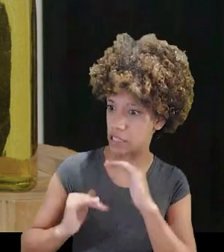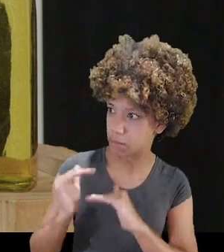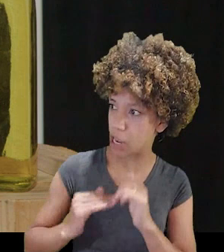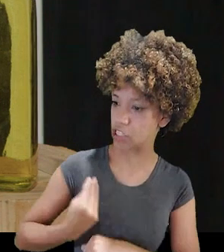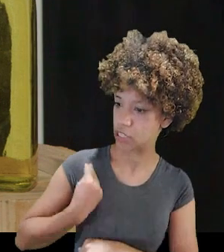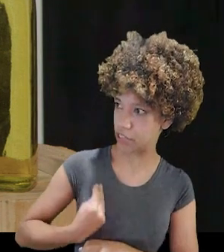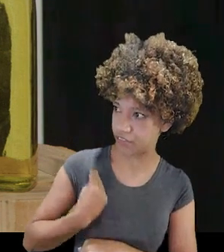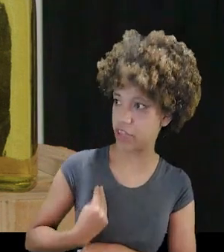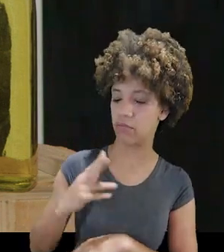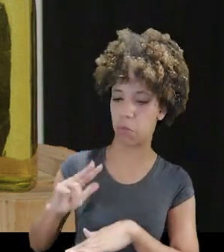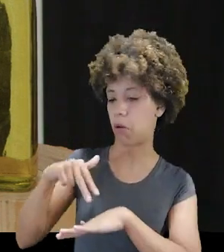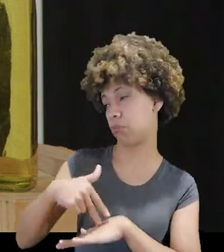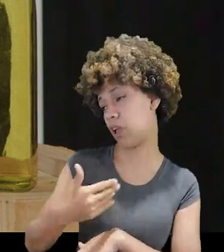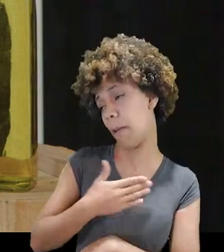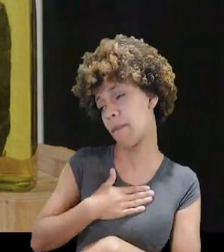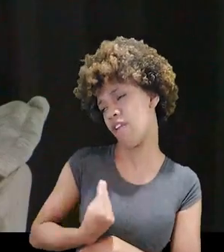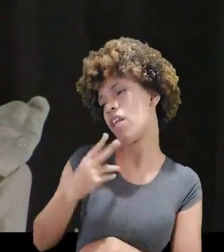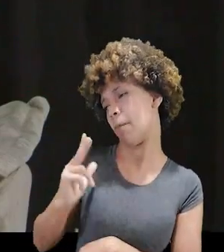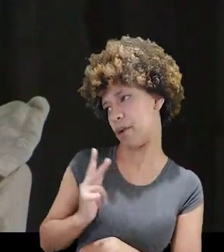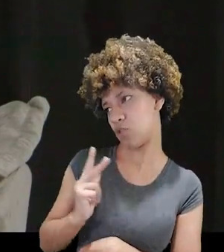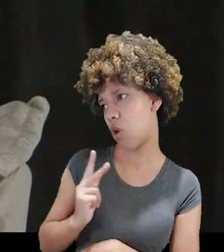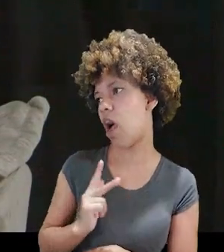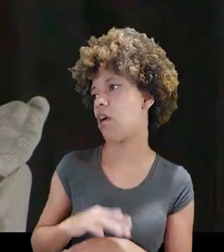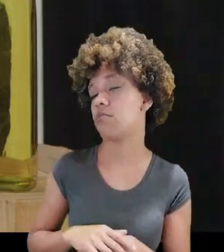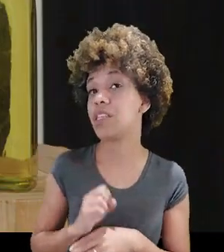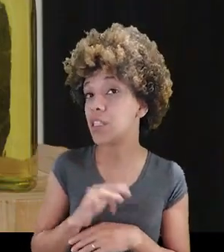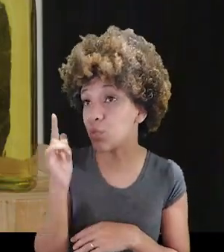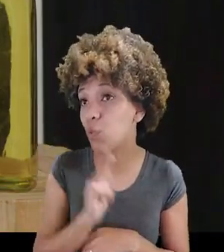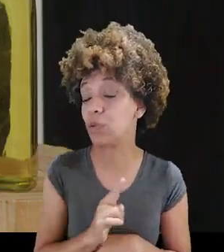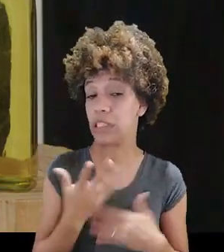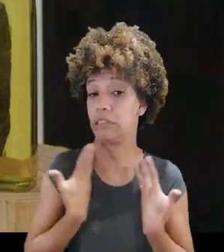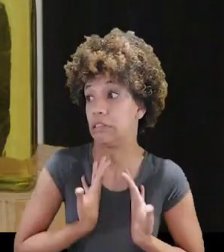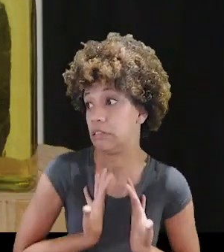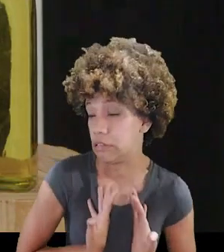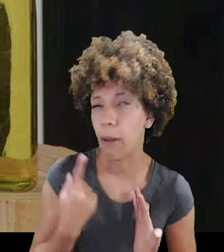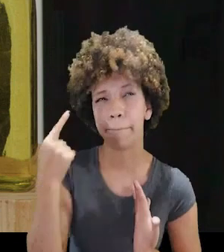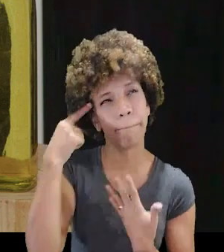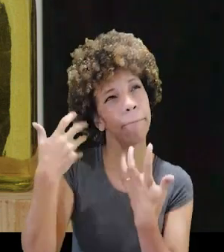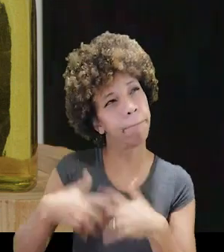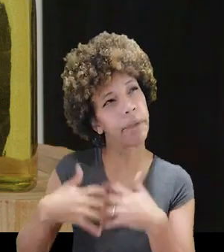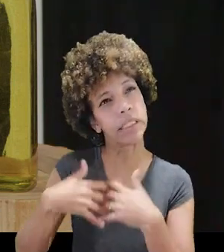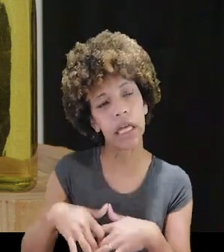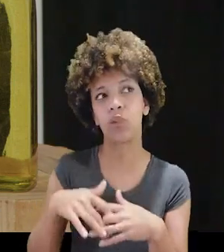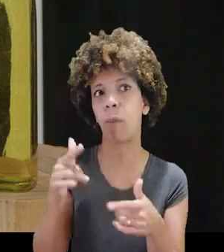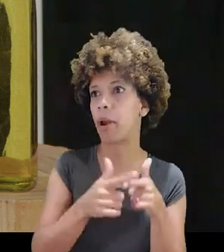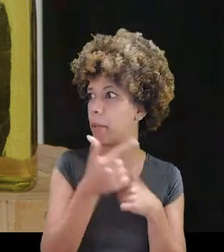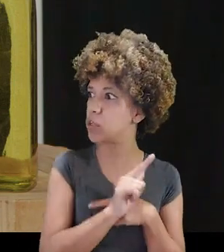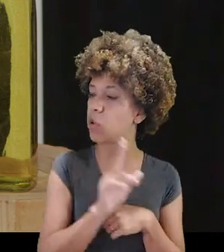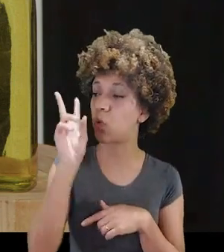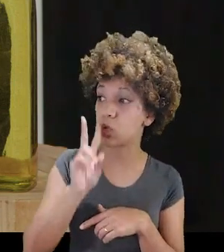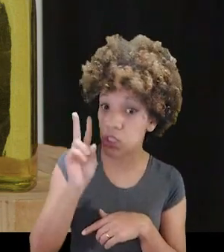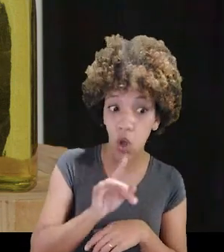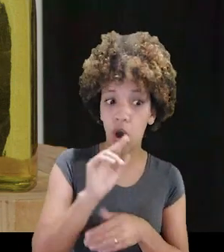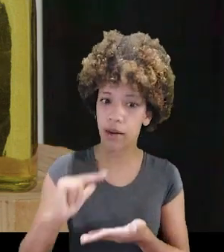atividades pós, né? Que é a minha vida pessoal, né? Para eu não conseguir levar, para eu não ter necessidade de levar a